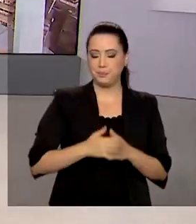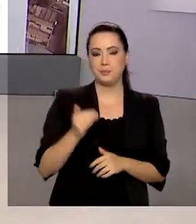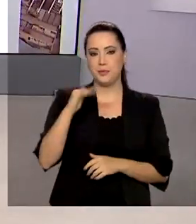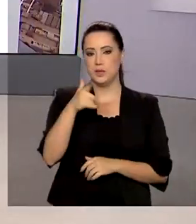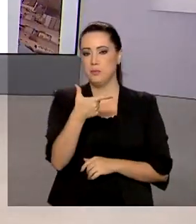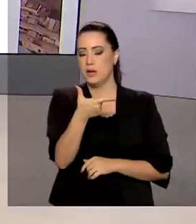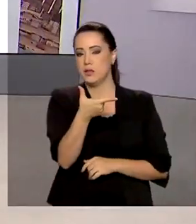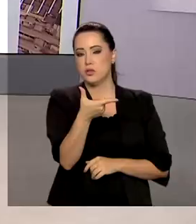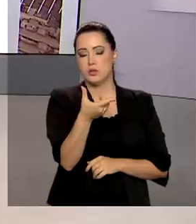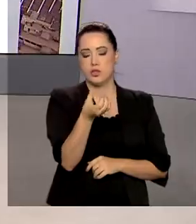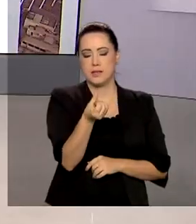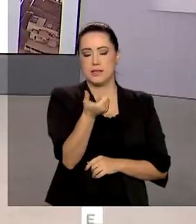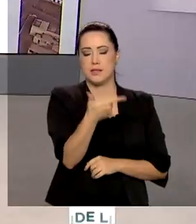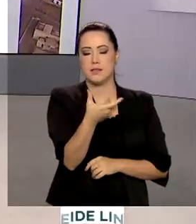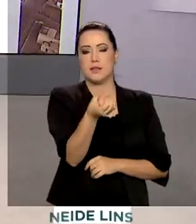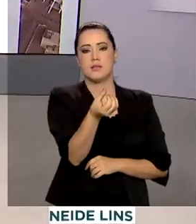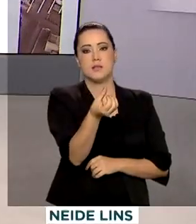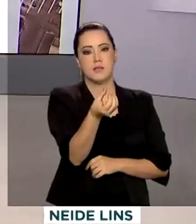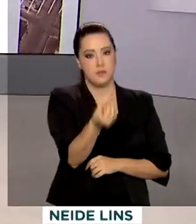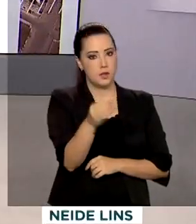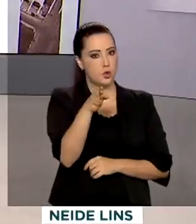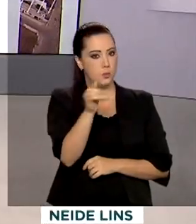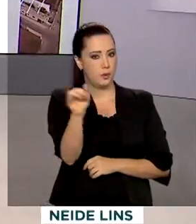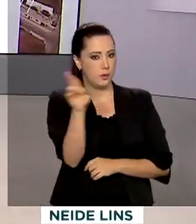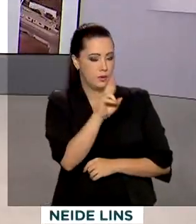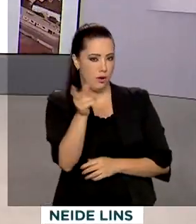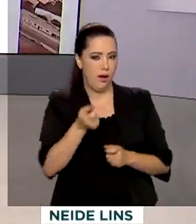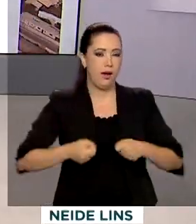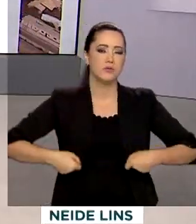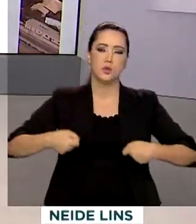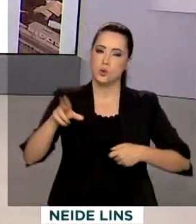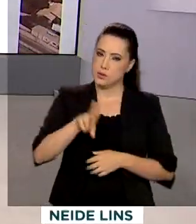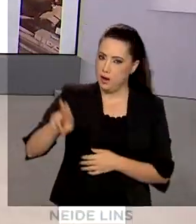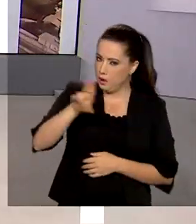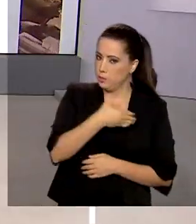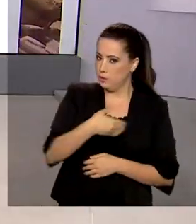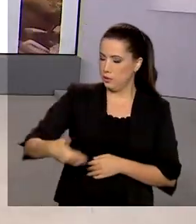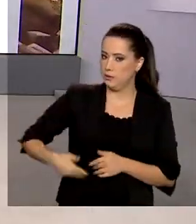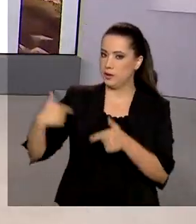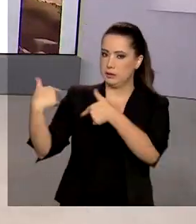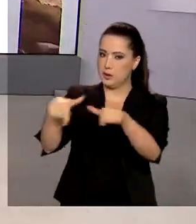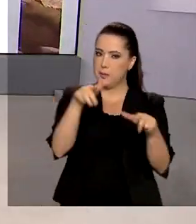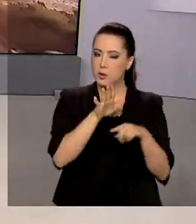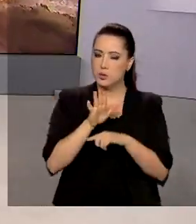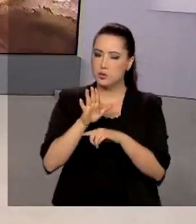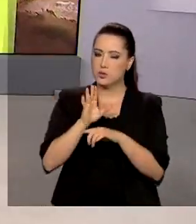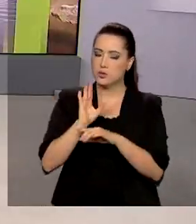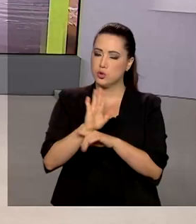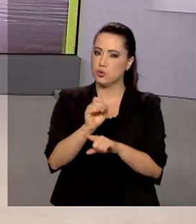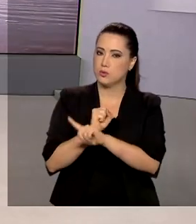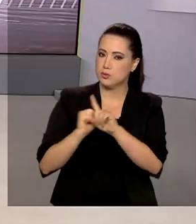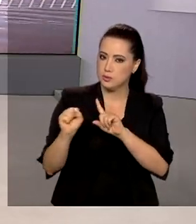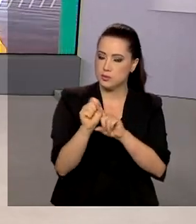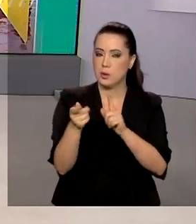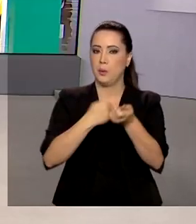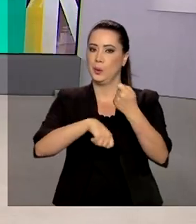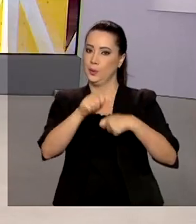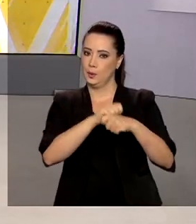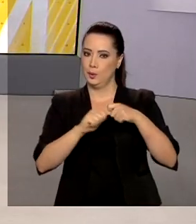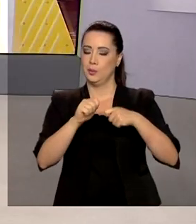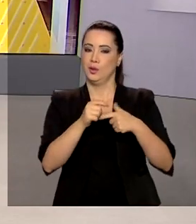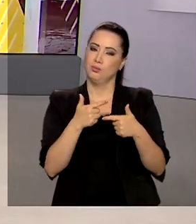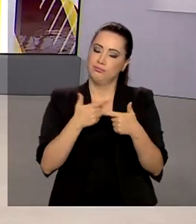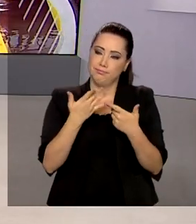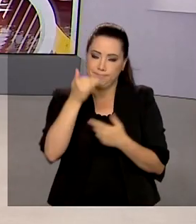bilhões de reais já foram gastos pelo governo em ações sociais e econômicas de enfrentamento à Covid-19 no Brasil.